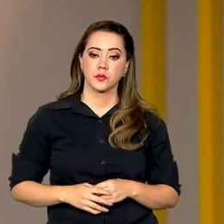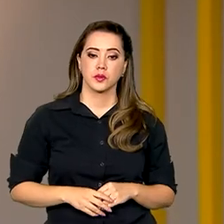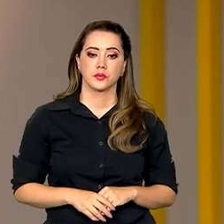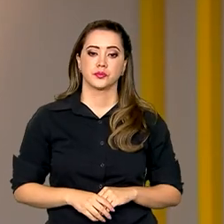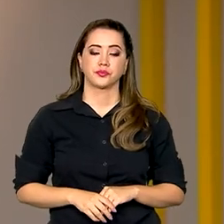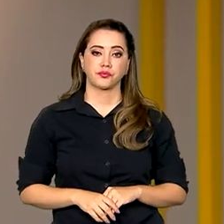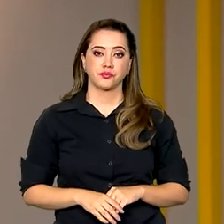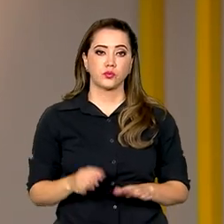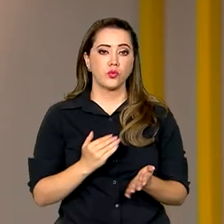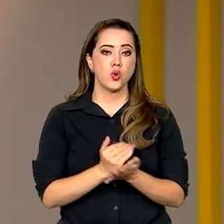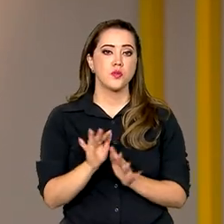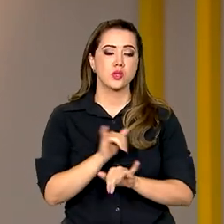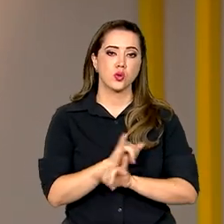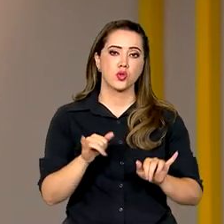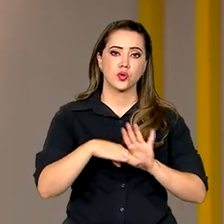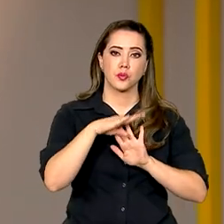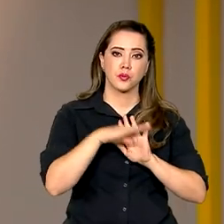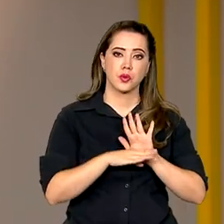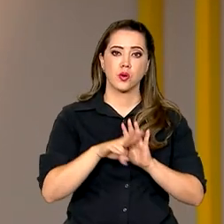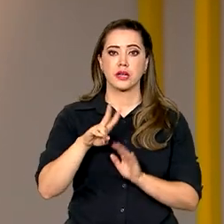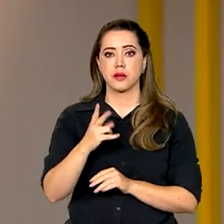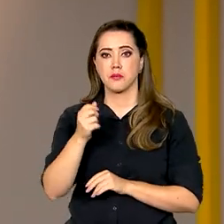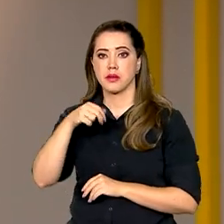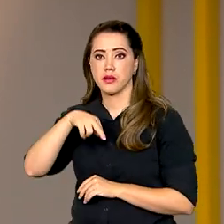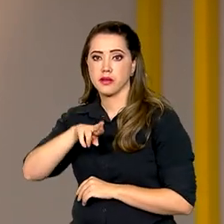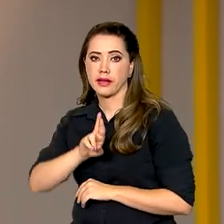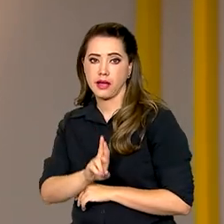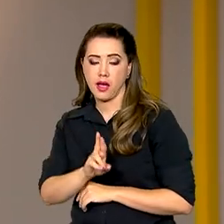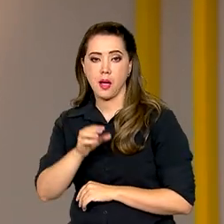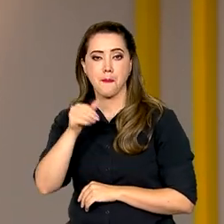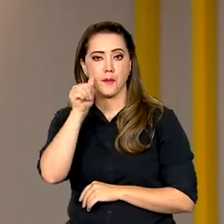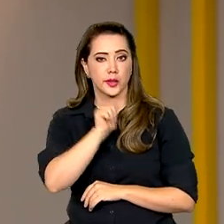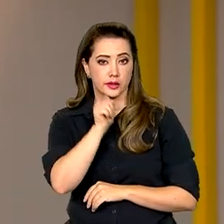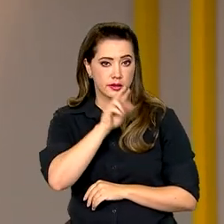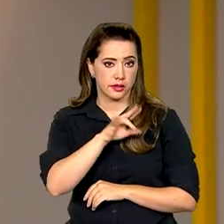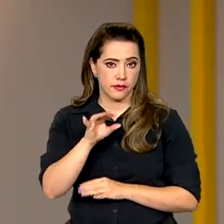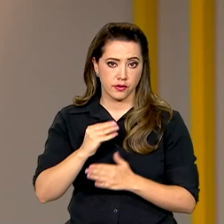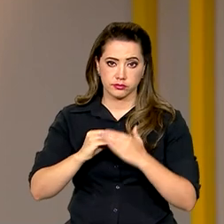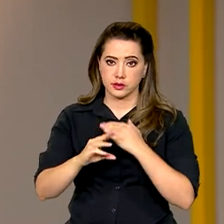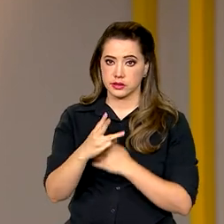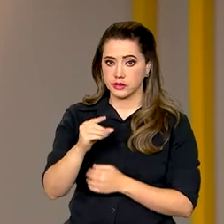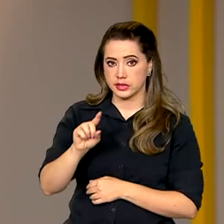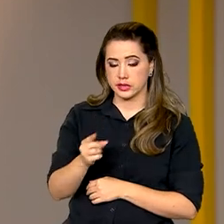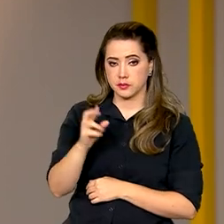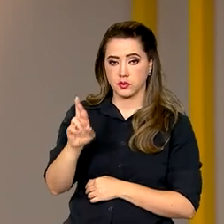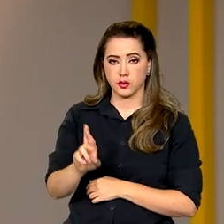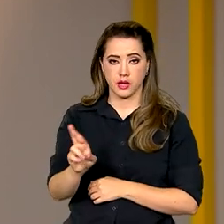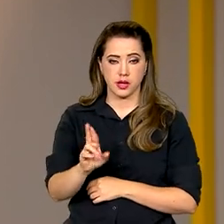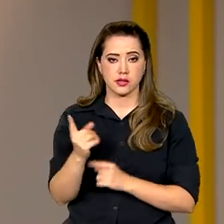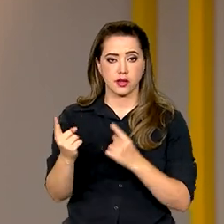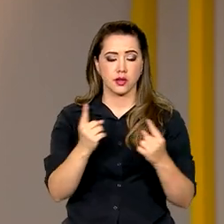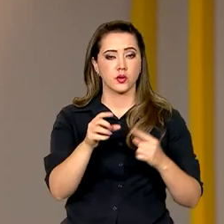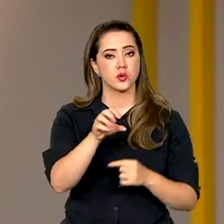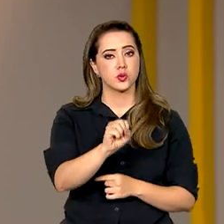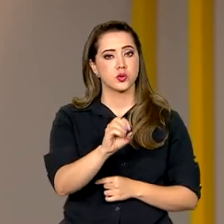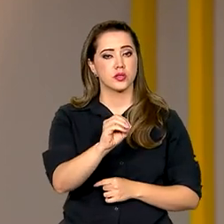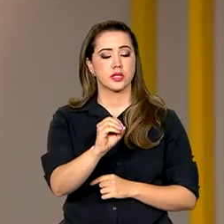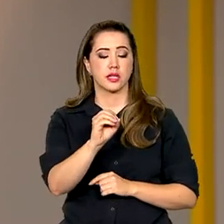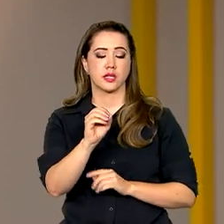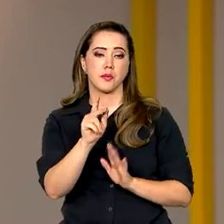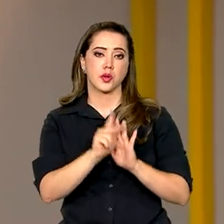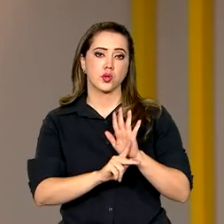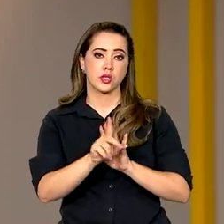Foi lançado hoje o programa Hangar Mulheres, que vai repassar 30 mil reais a cada um dos 80 projetos